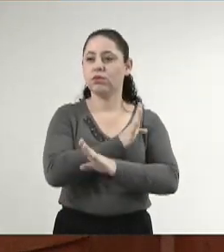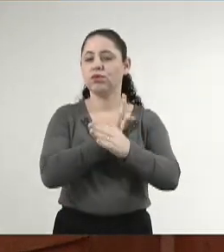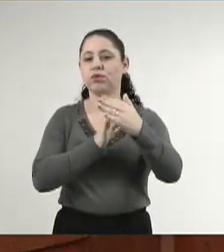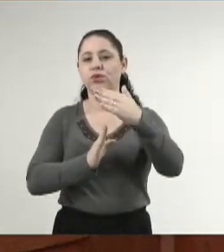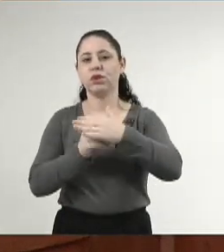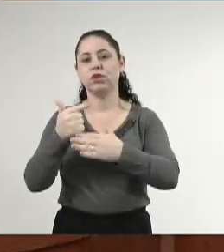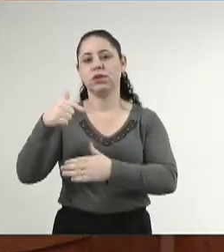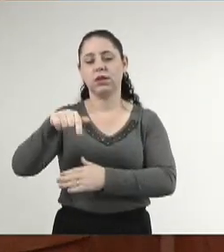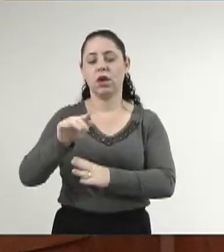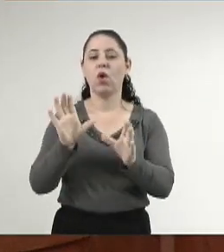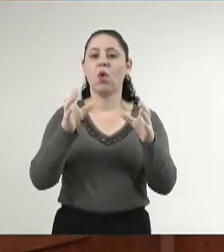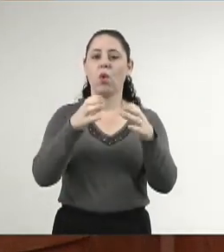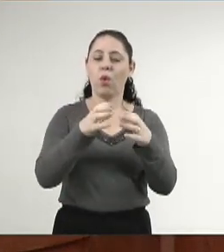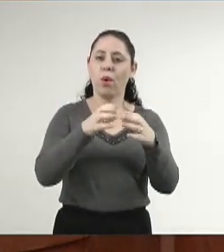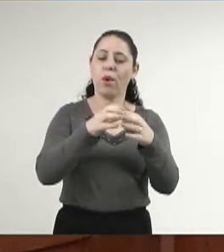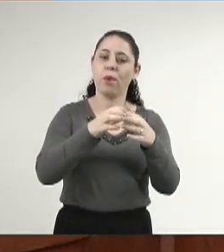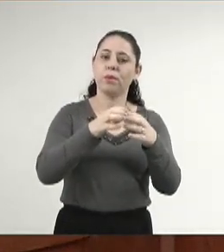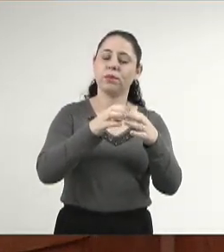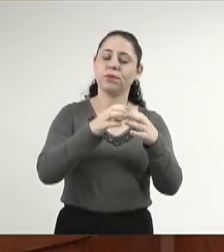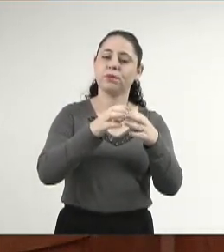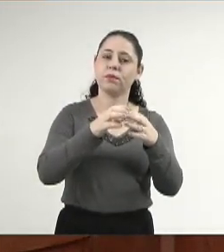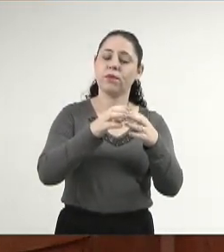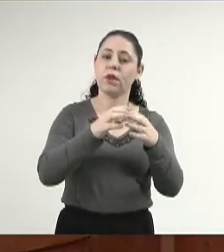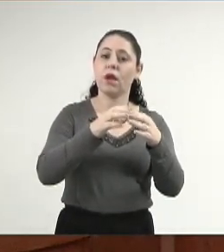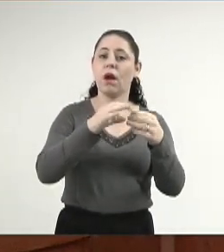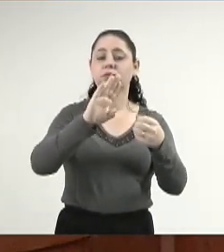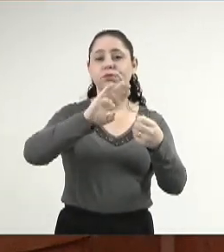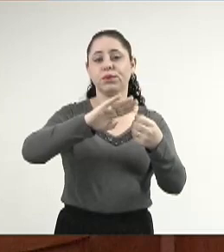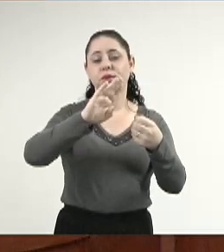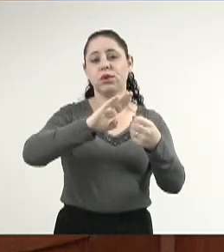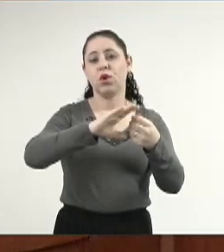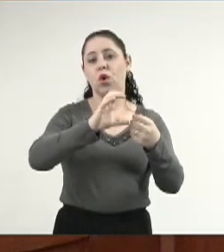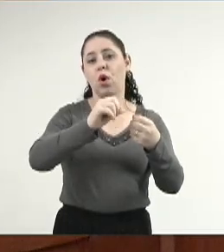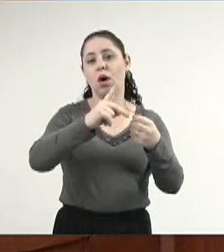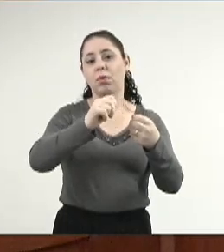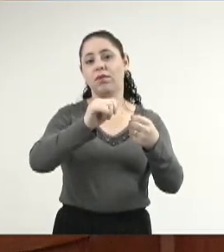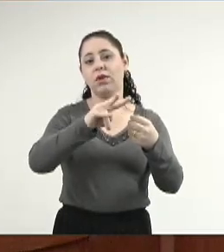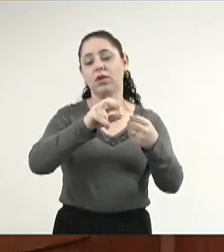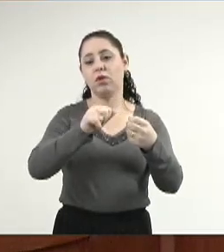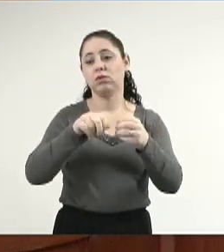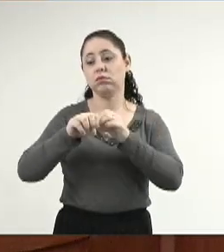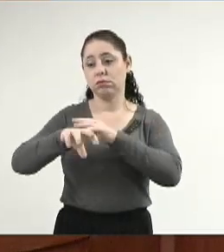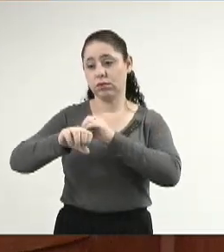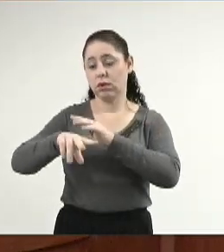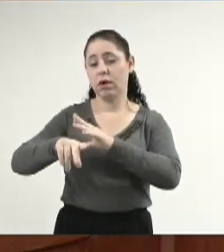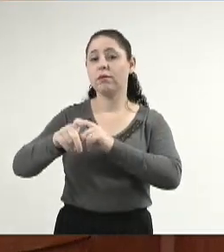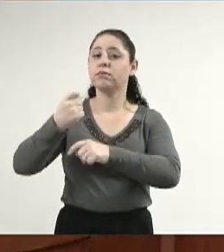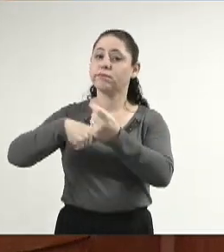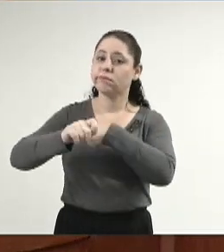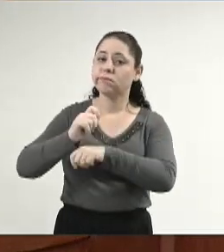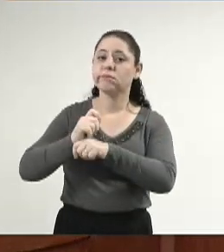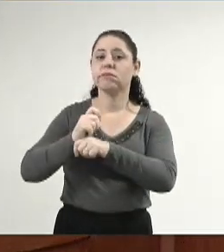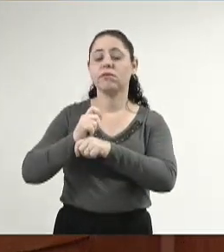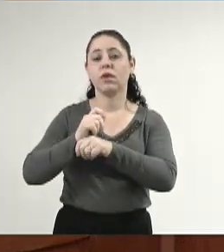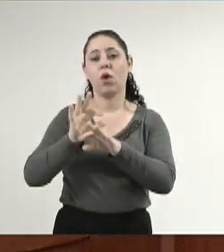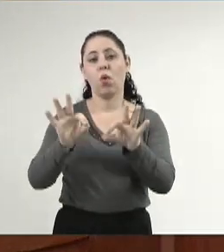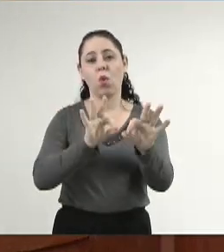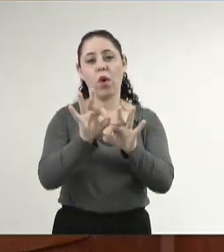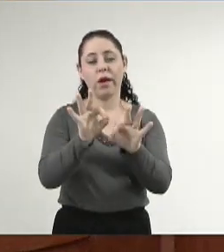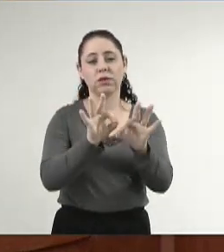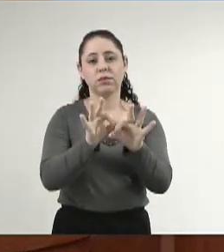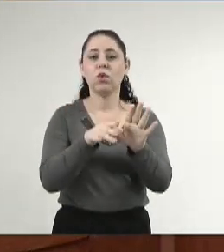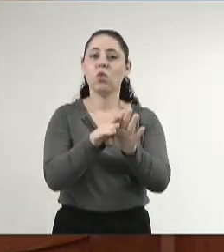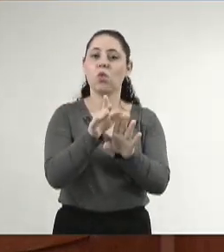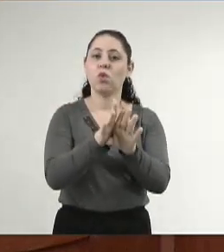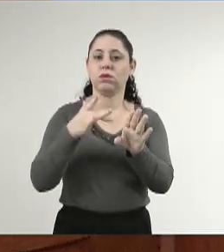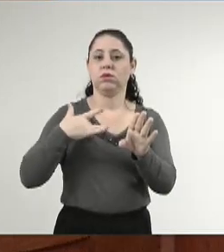Moradores da Copa Vila II, será realizado atividades de educação financeira, oficinas, orientação de